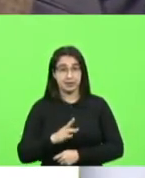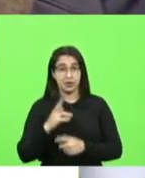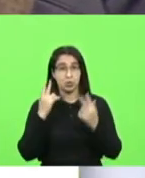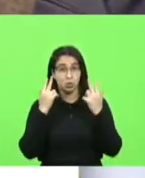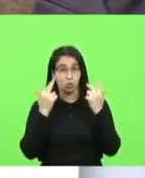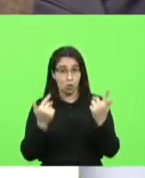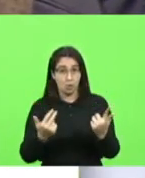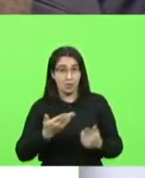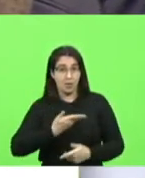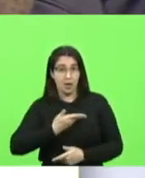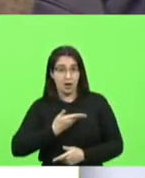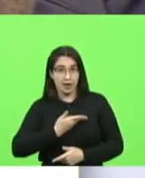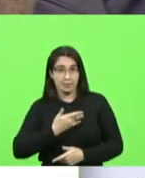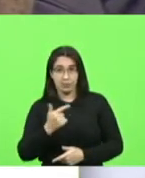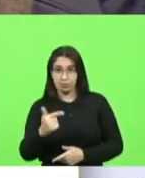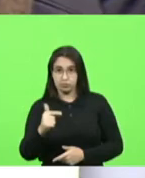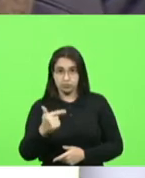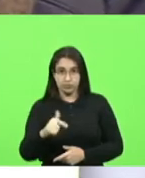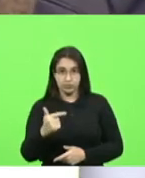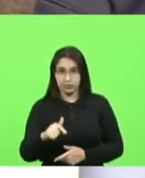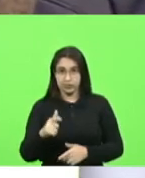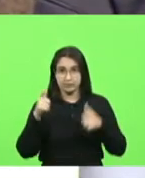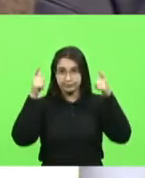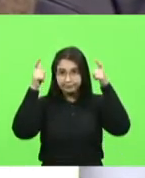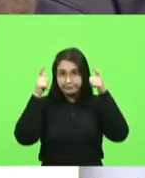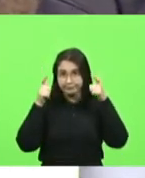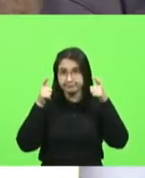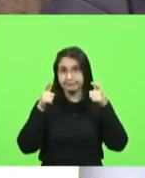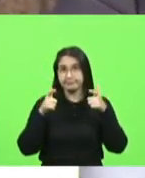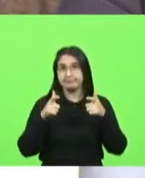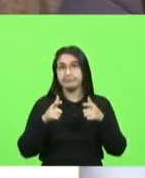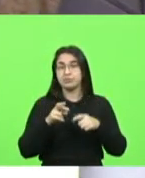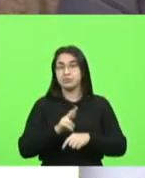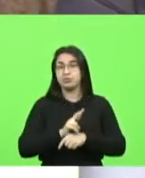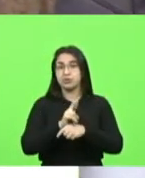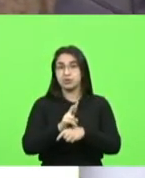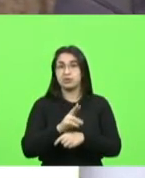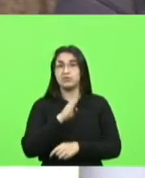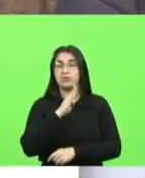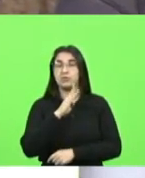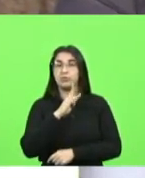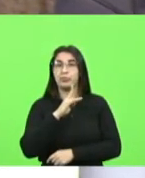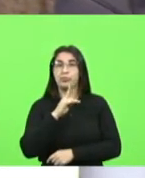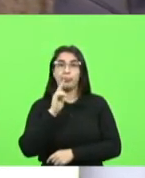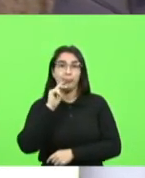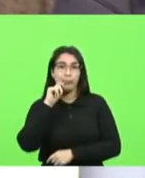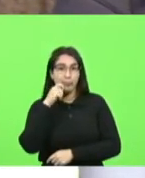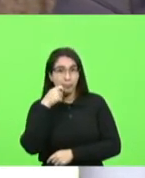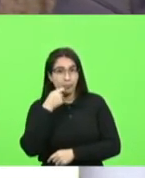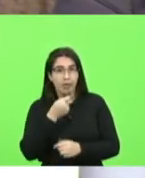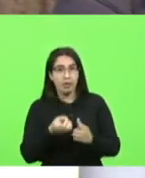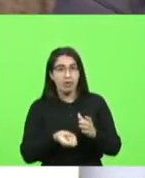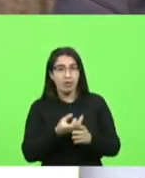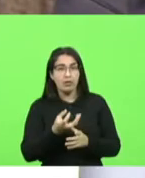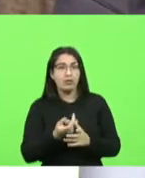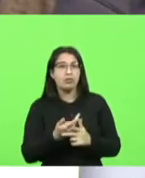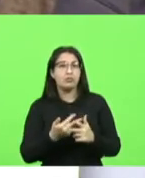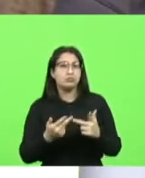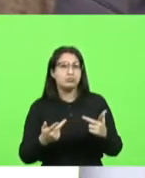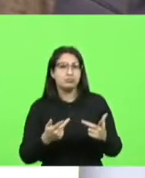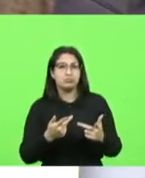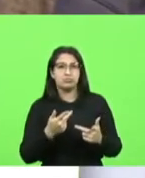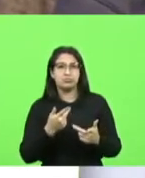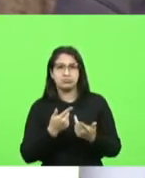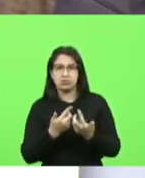é amigo do rei esse brasileiro que é dono de restaurante padaria mercadinho qualquer loja assim qualquer serviço esse brasileiro